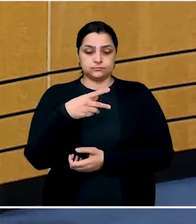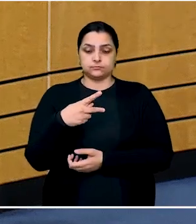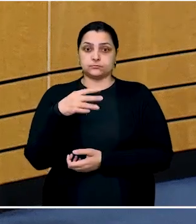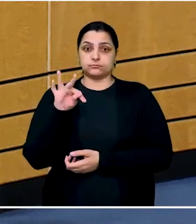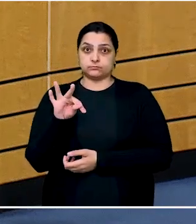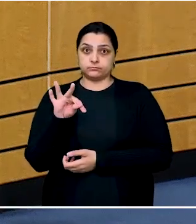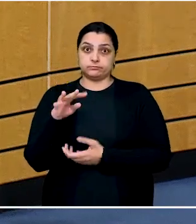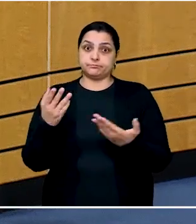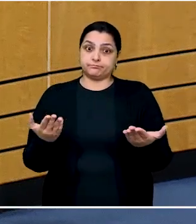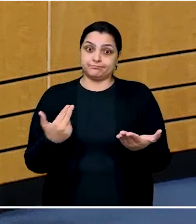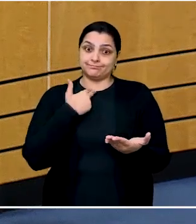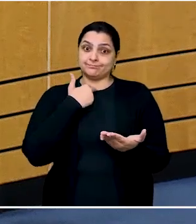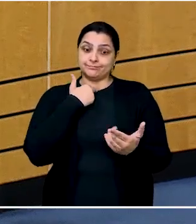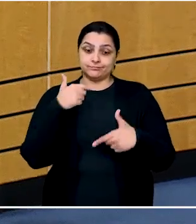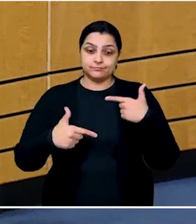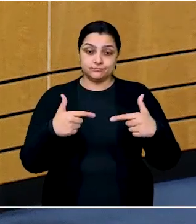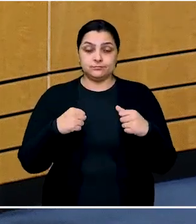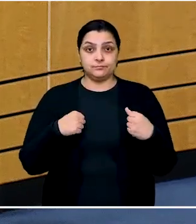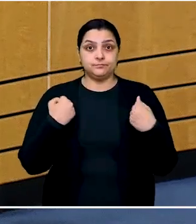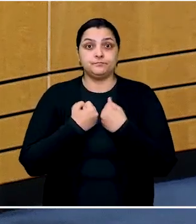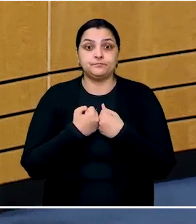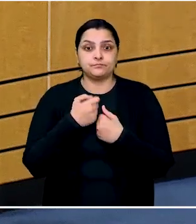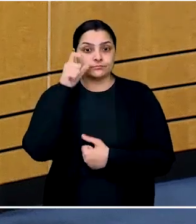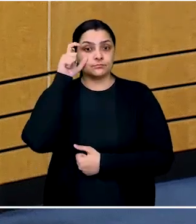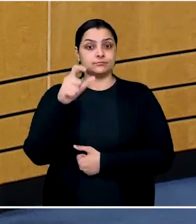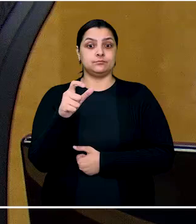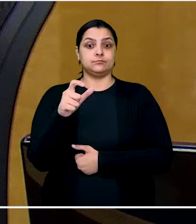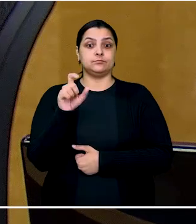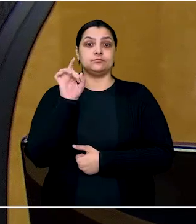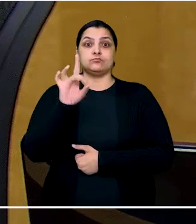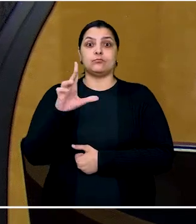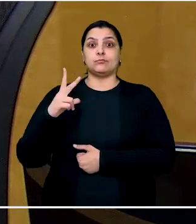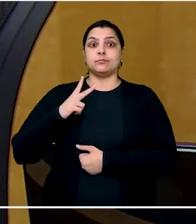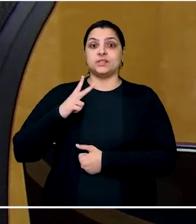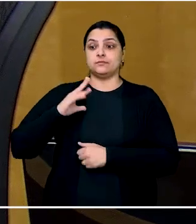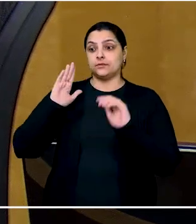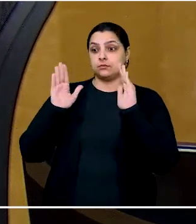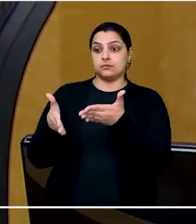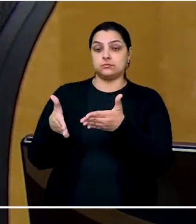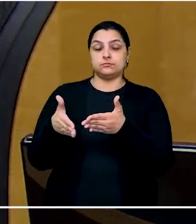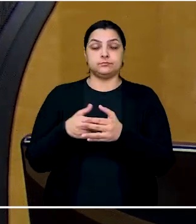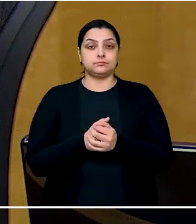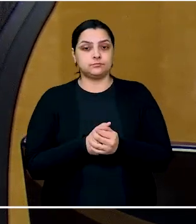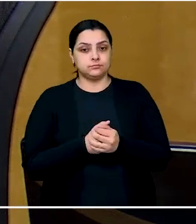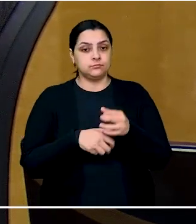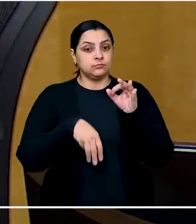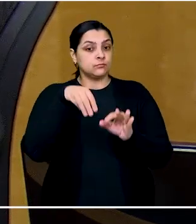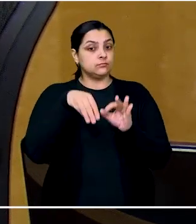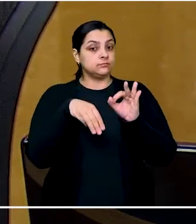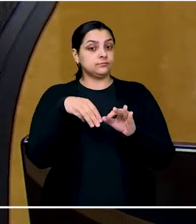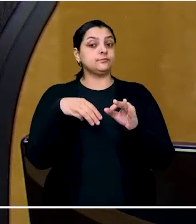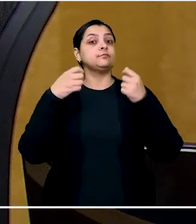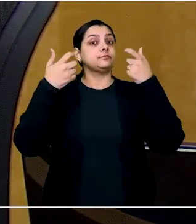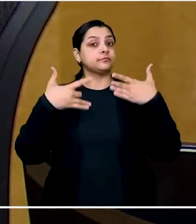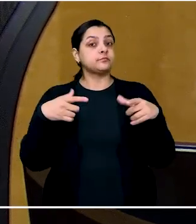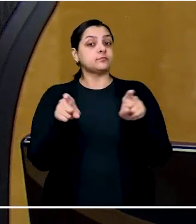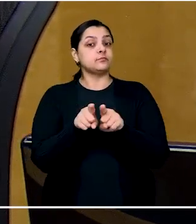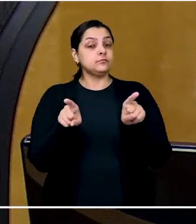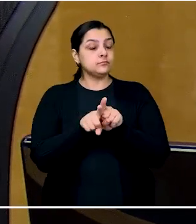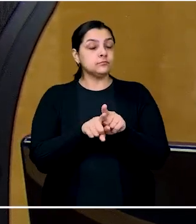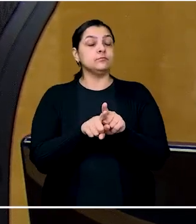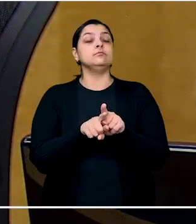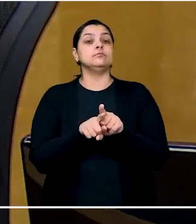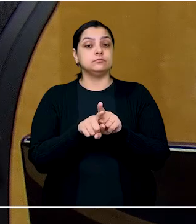Ministério Público do Trabalho não pode atuar como defensor de interesses puramente privados. O ministro destacou ainda